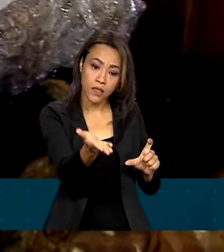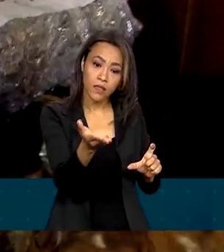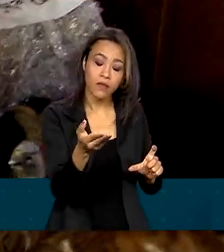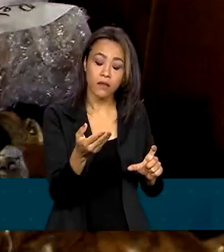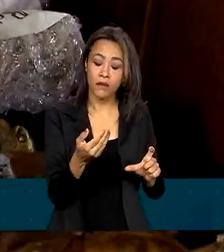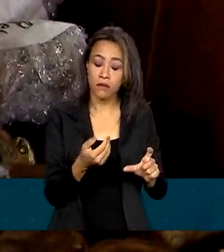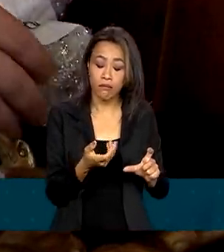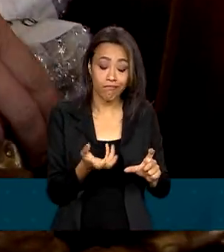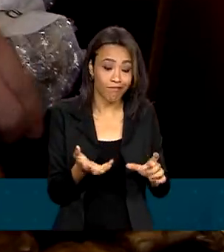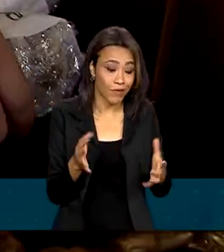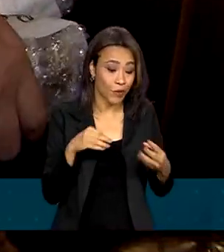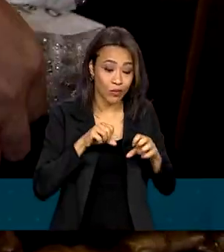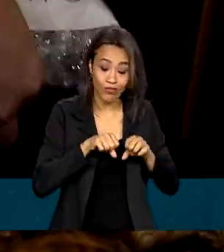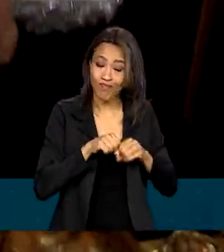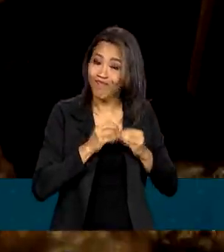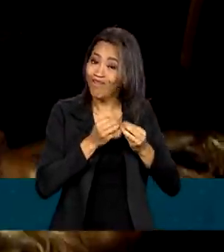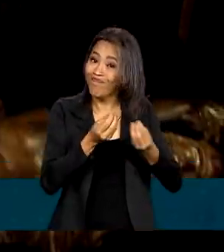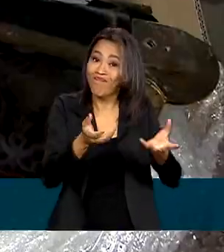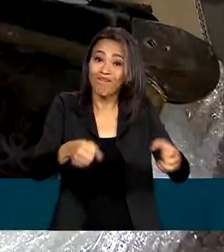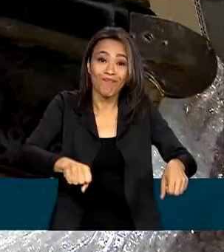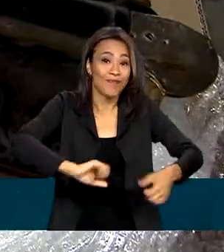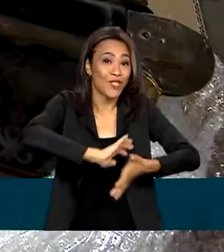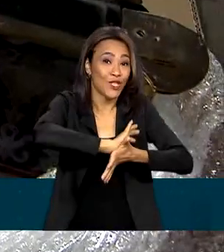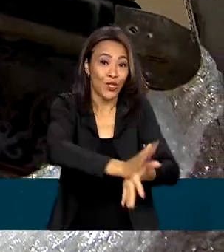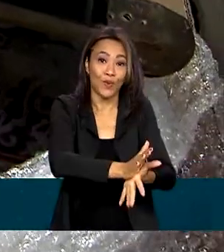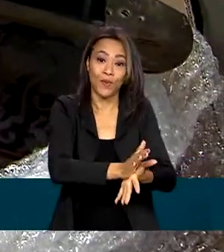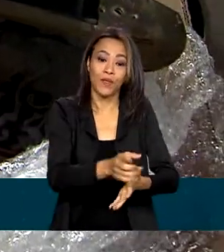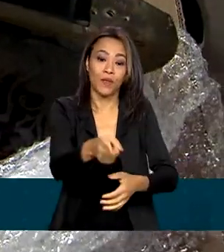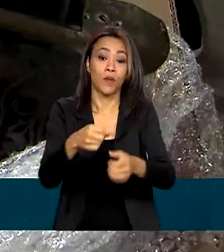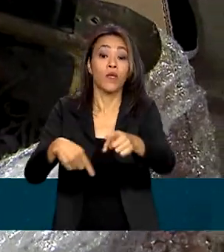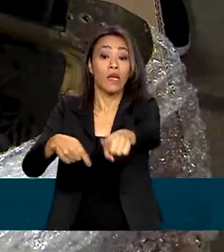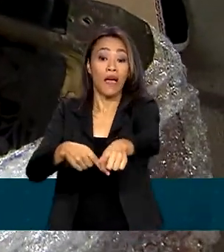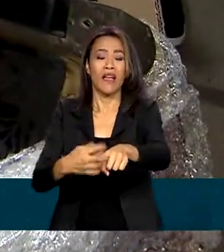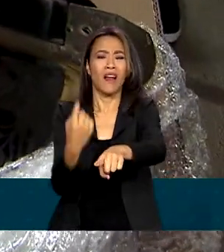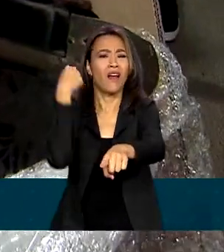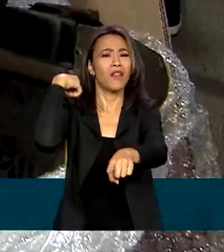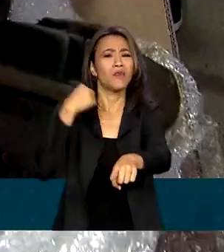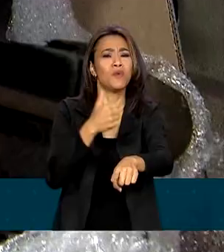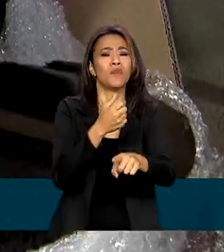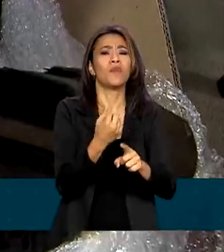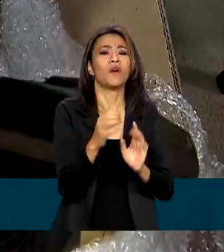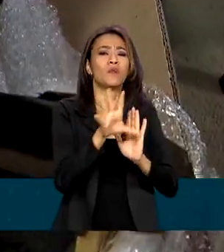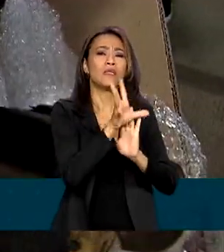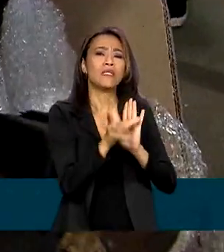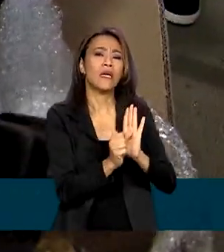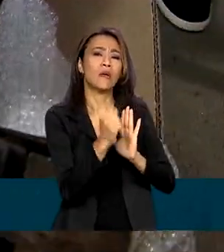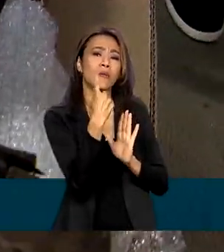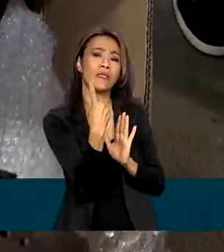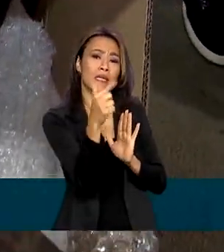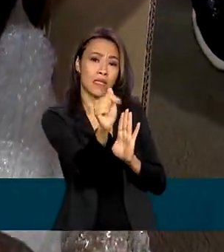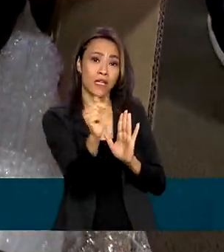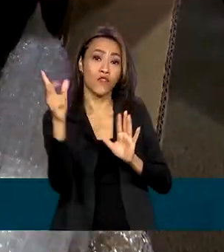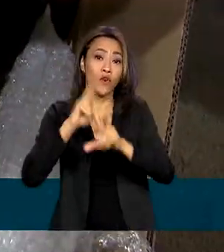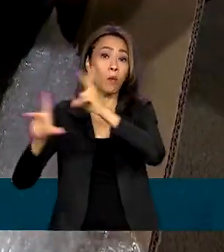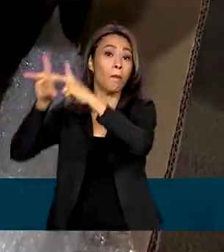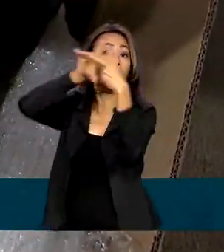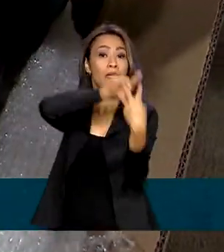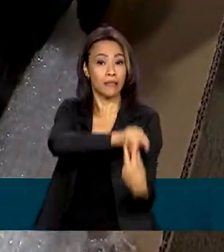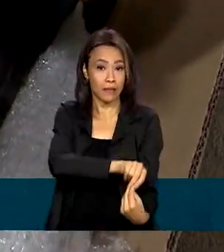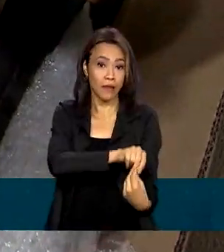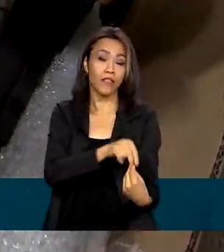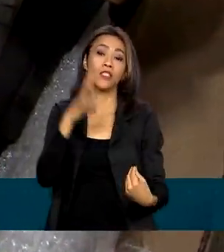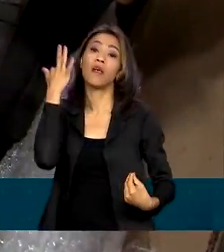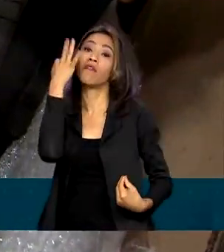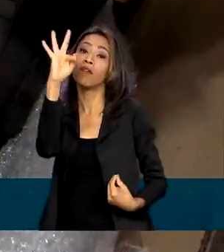irreconhecível. A obra do século XVII era um exemplar único e foi presente da corte francesa